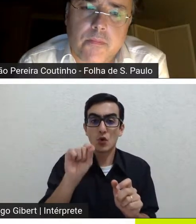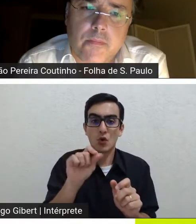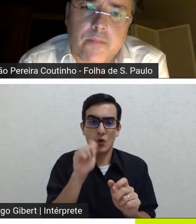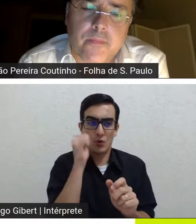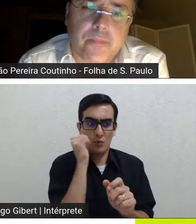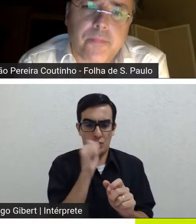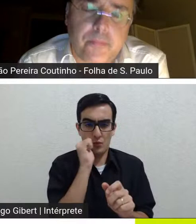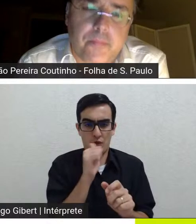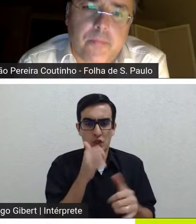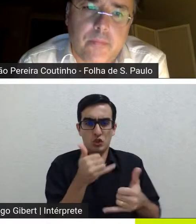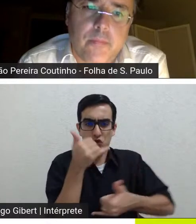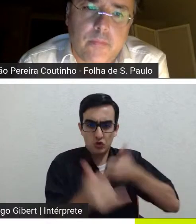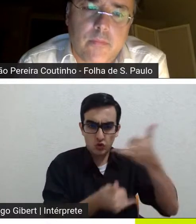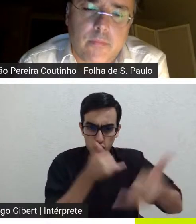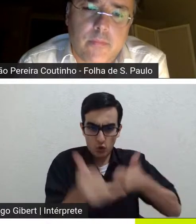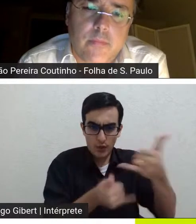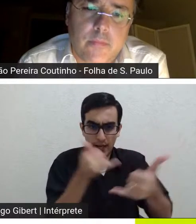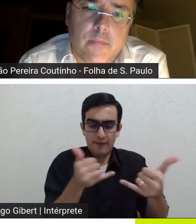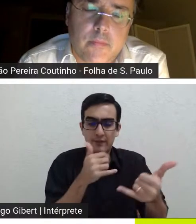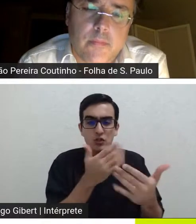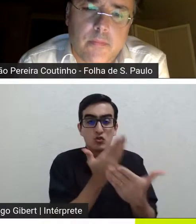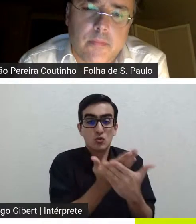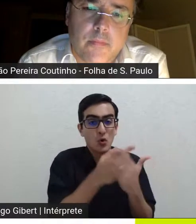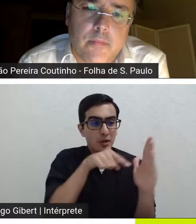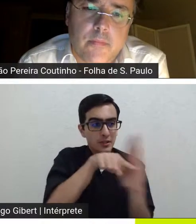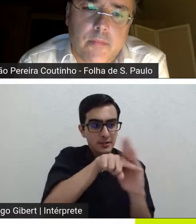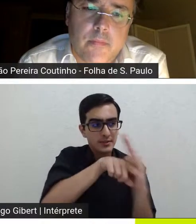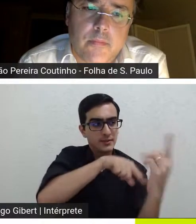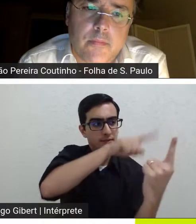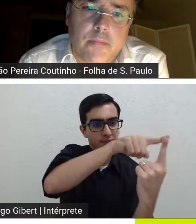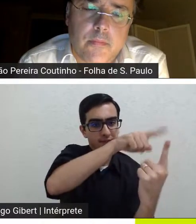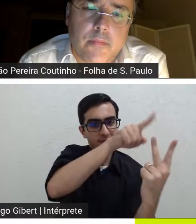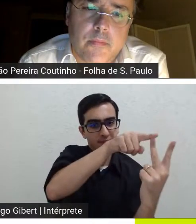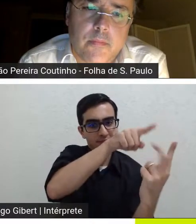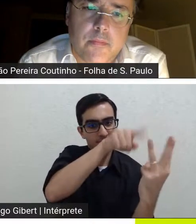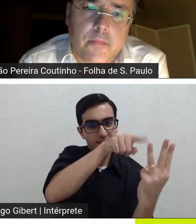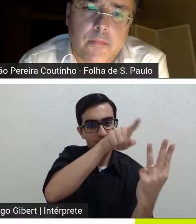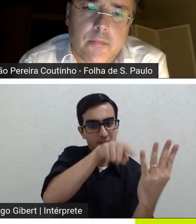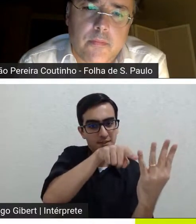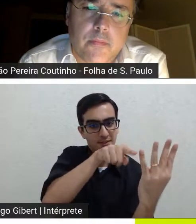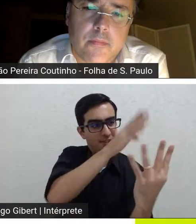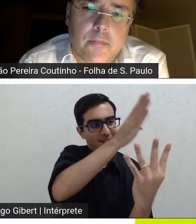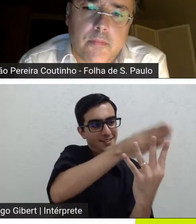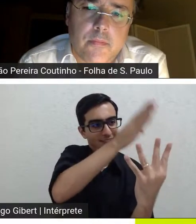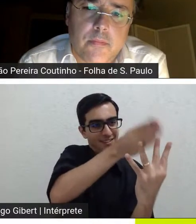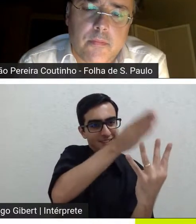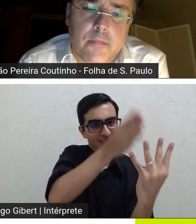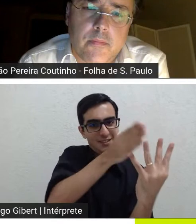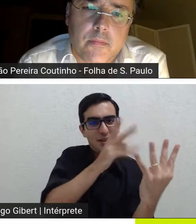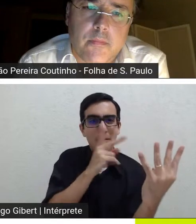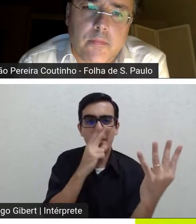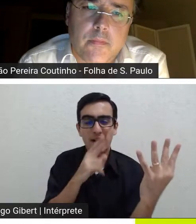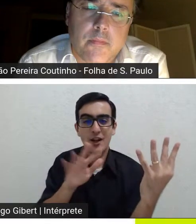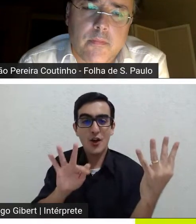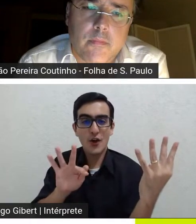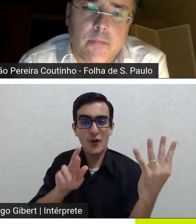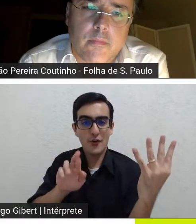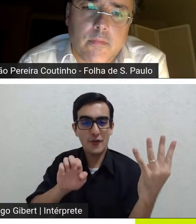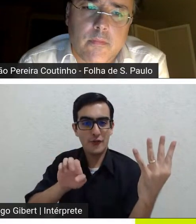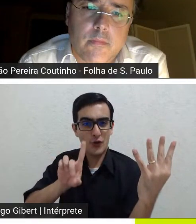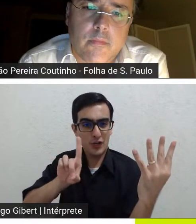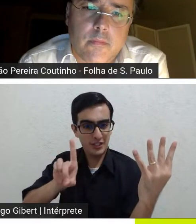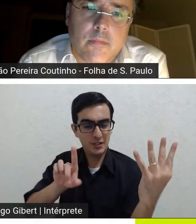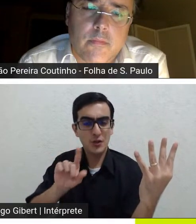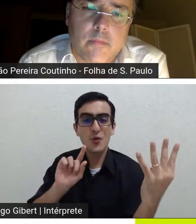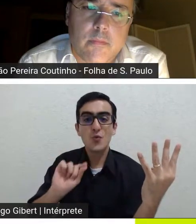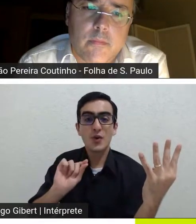jogava em quatro versões uma das versões é próxima da versão freudiana da busca pelo fracasso